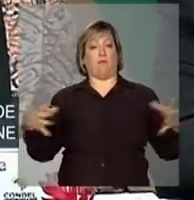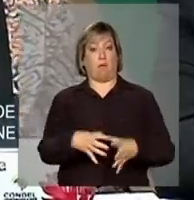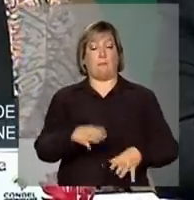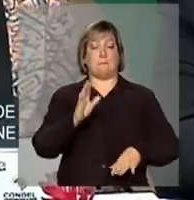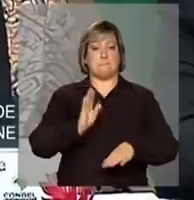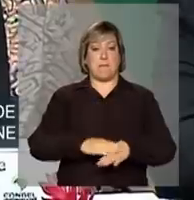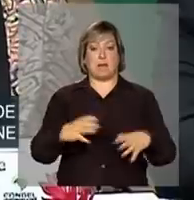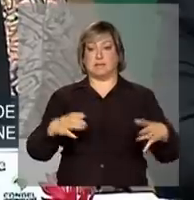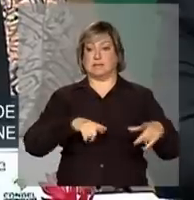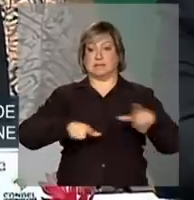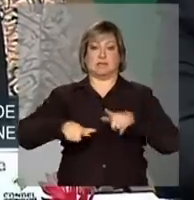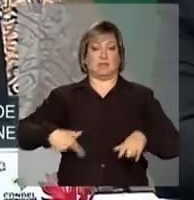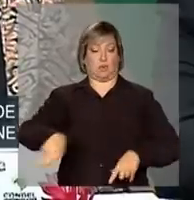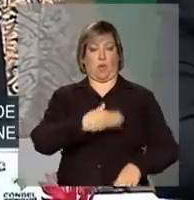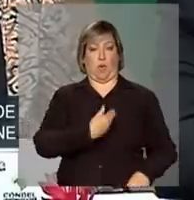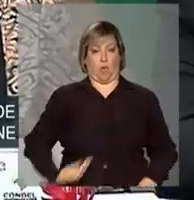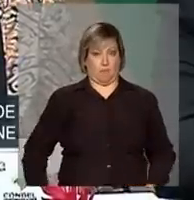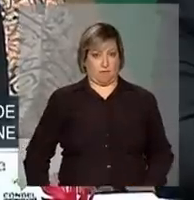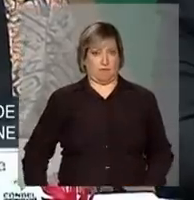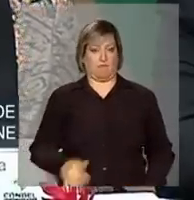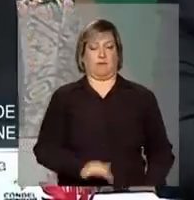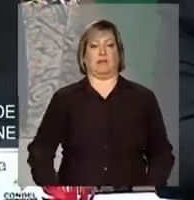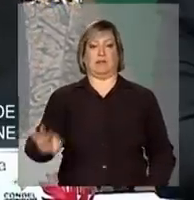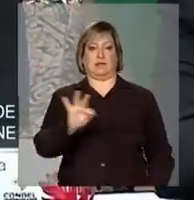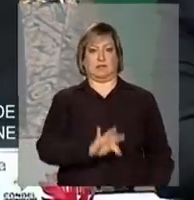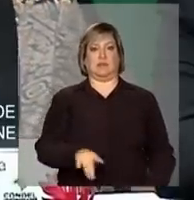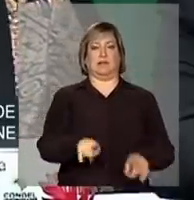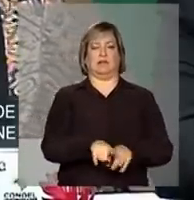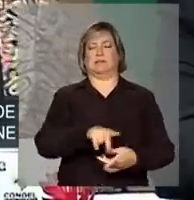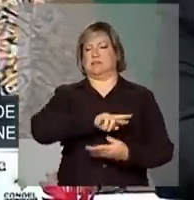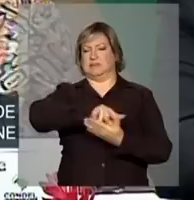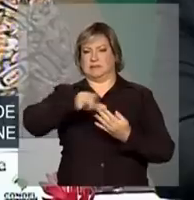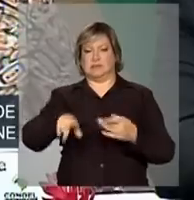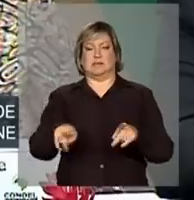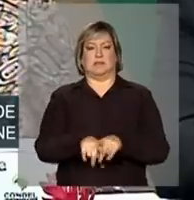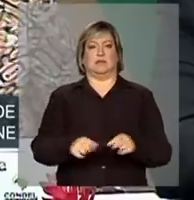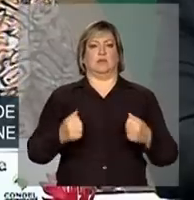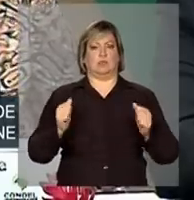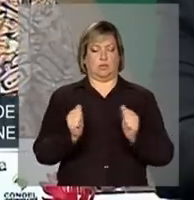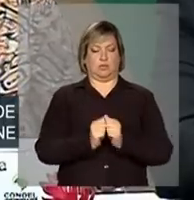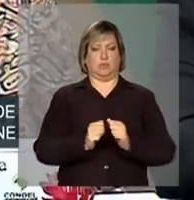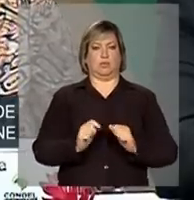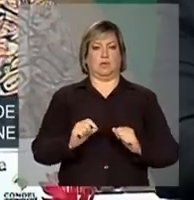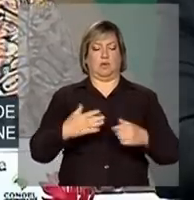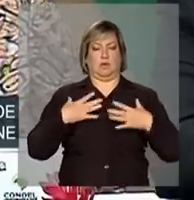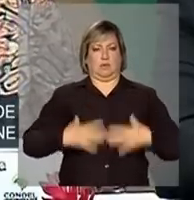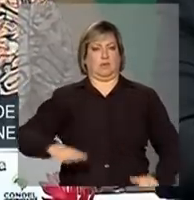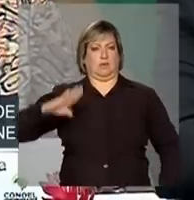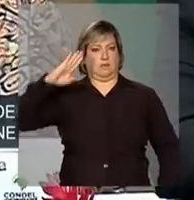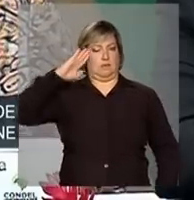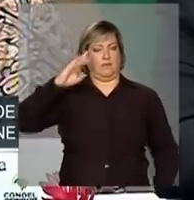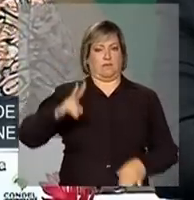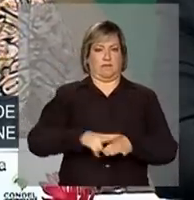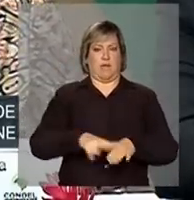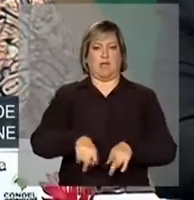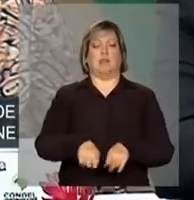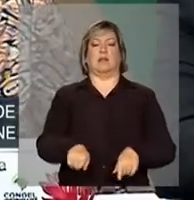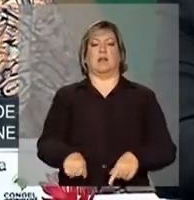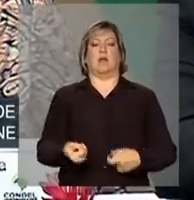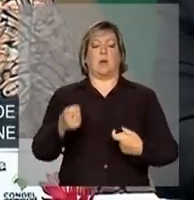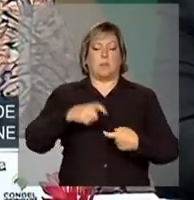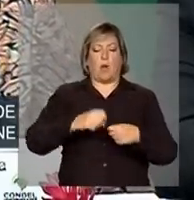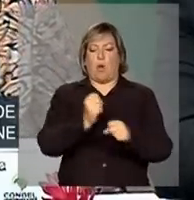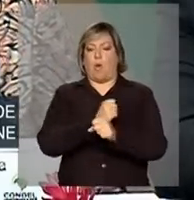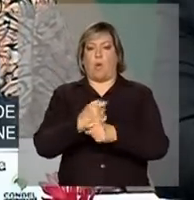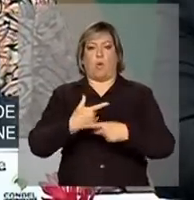federal, como o Dinoxa, a Godevasta, a CPRM e o Exército, nesse processo de recuperação e